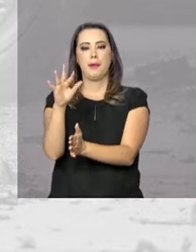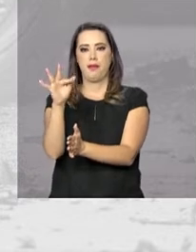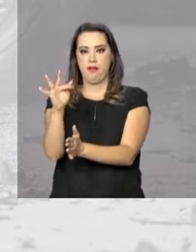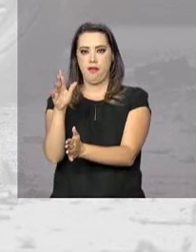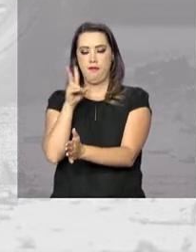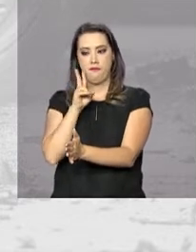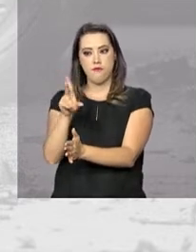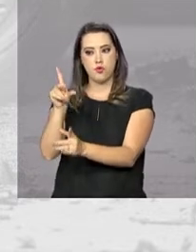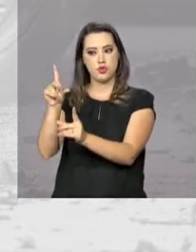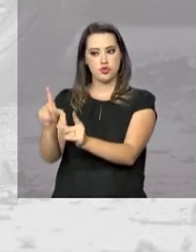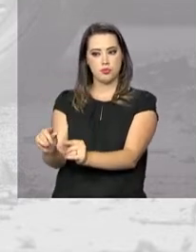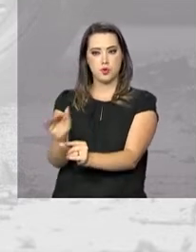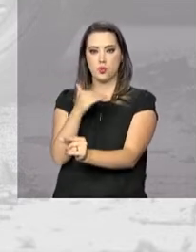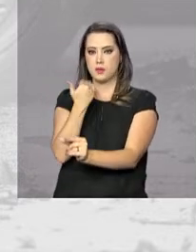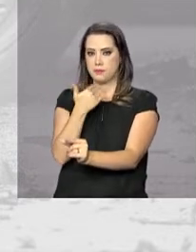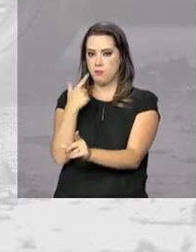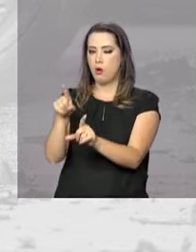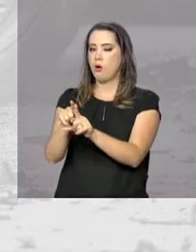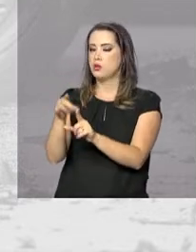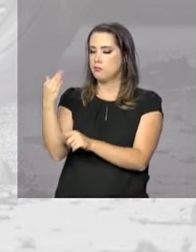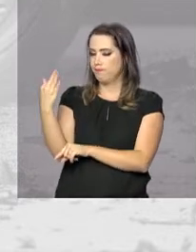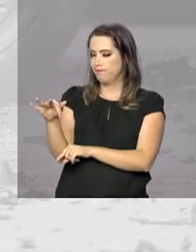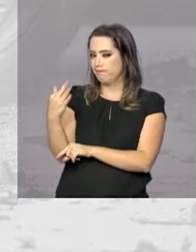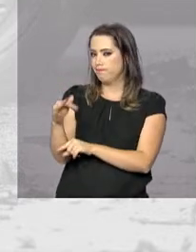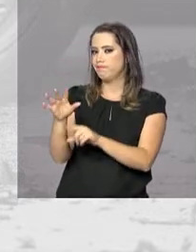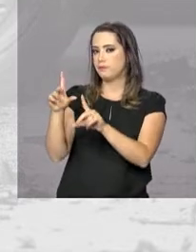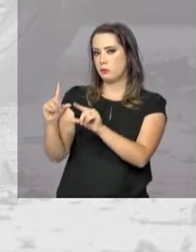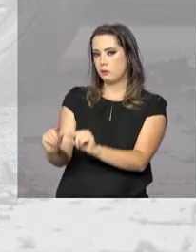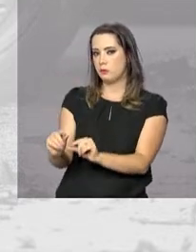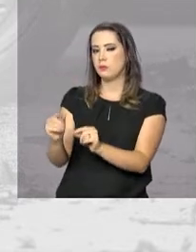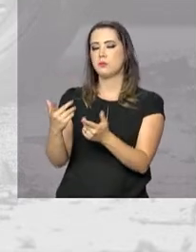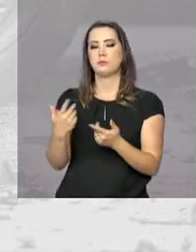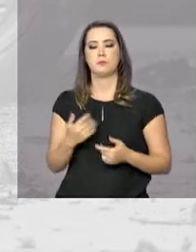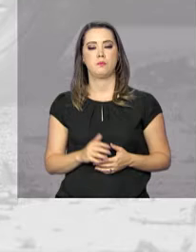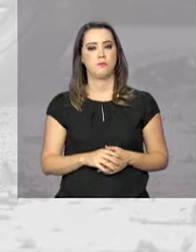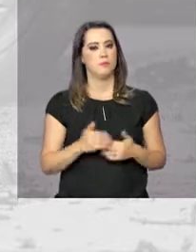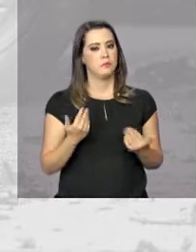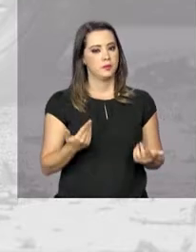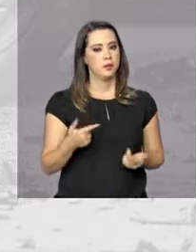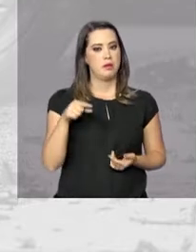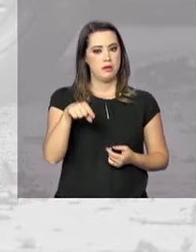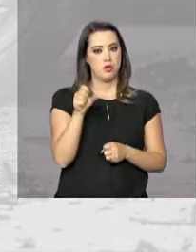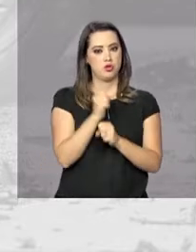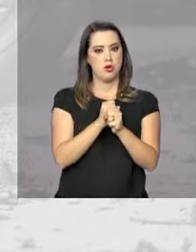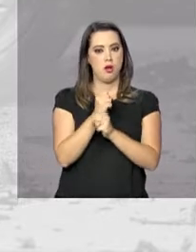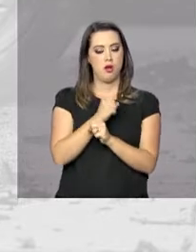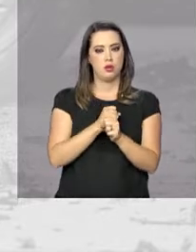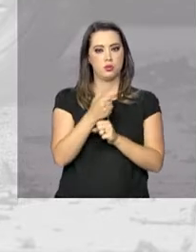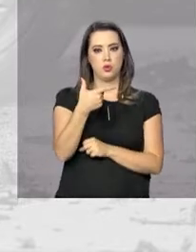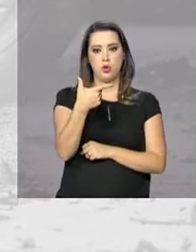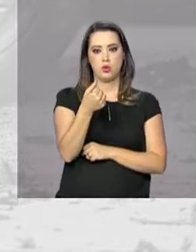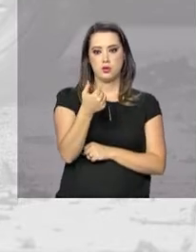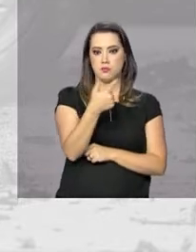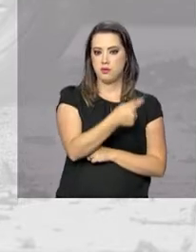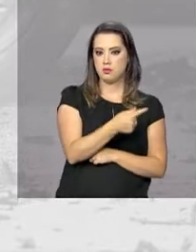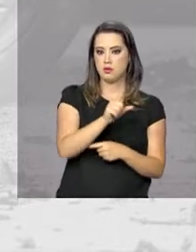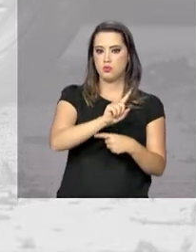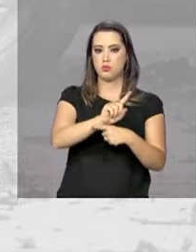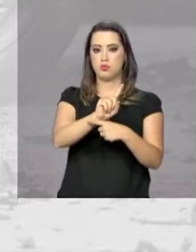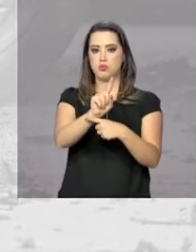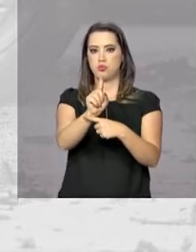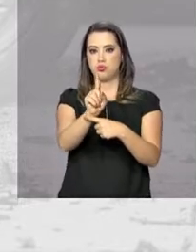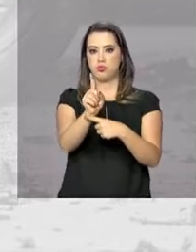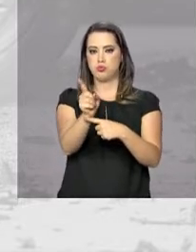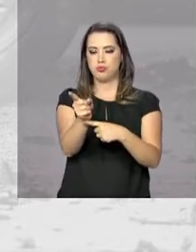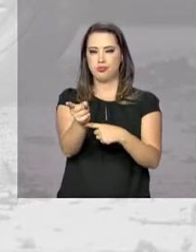número de feridos graves e no número de acidentes nas rodovias federais. Em 2017, o excesso de velocidade foi